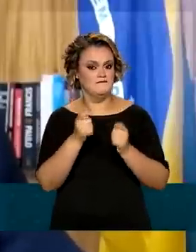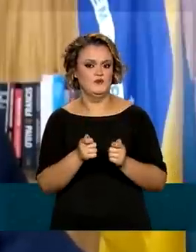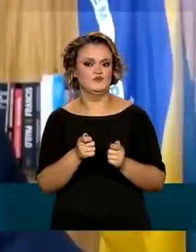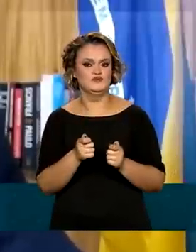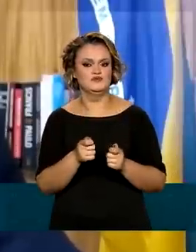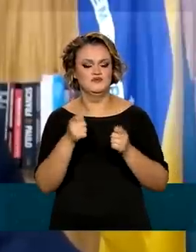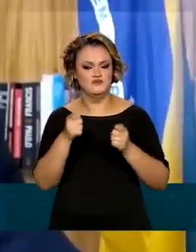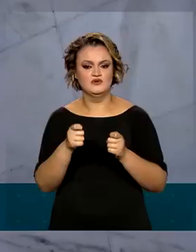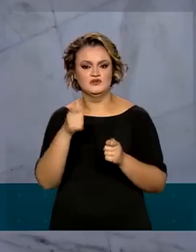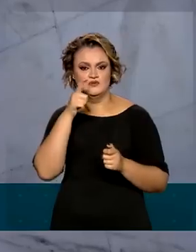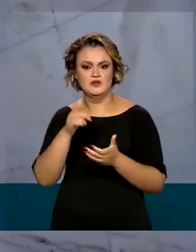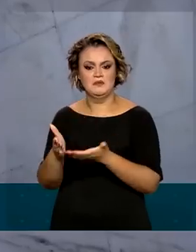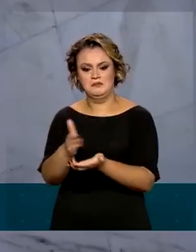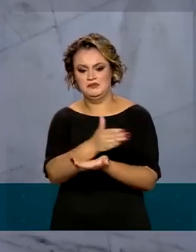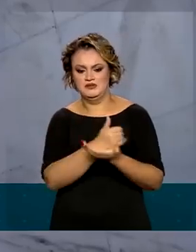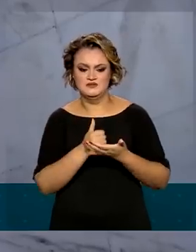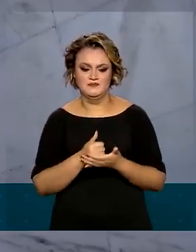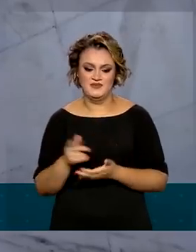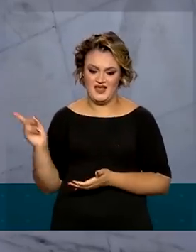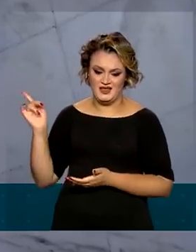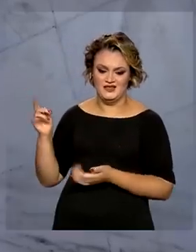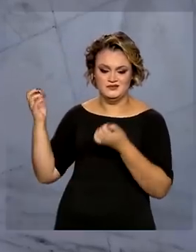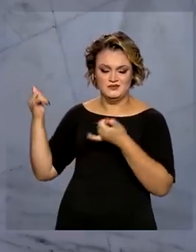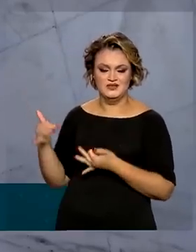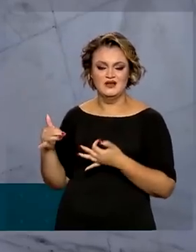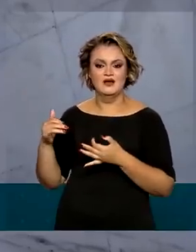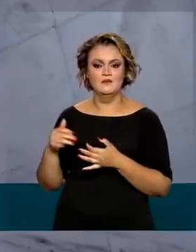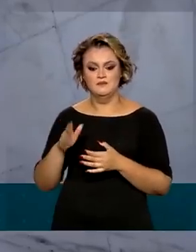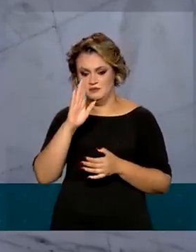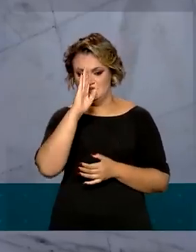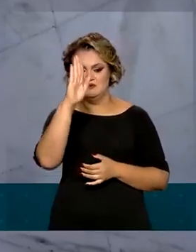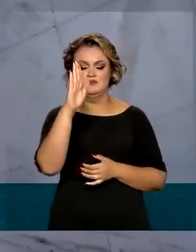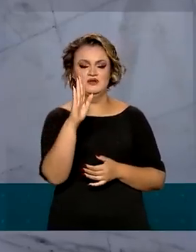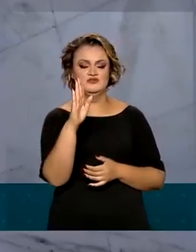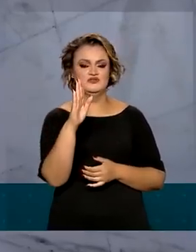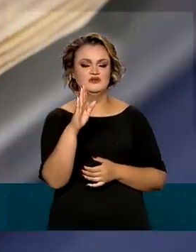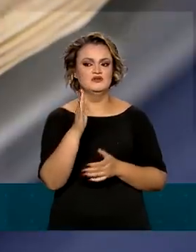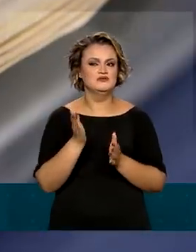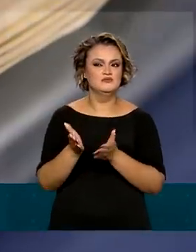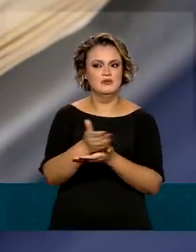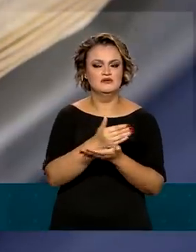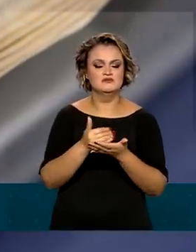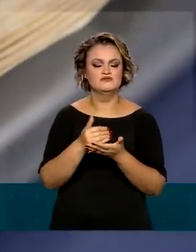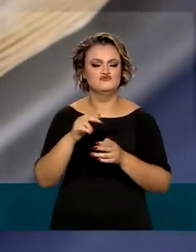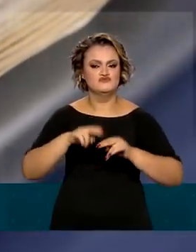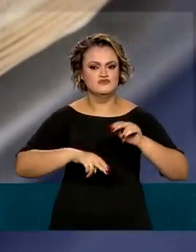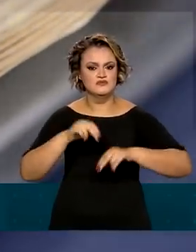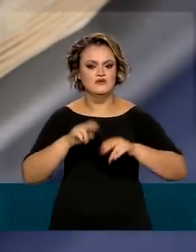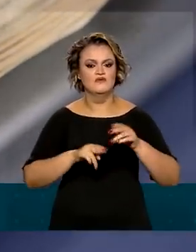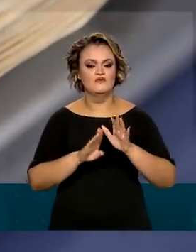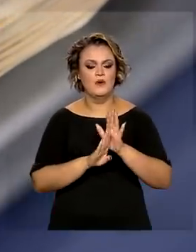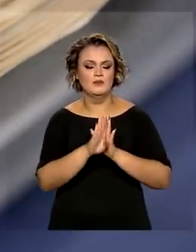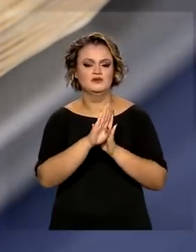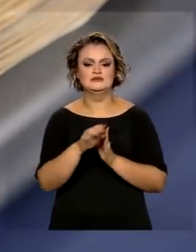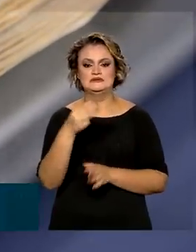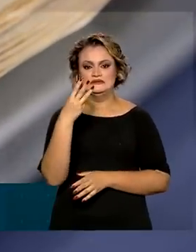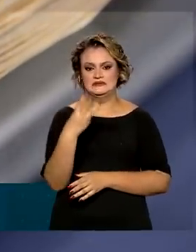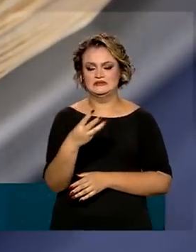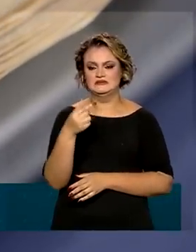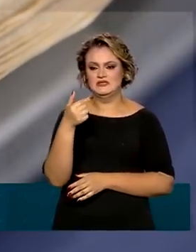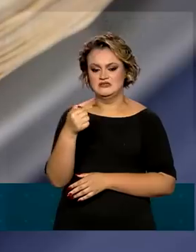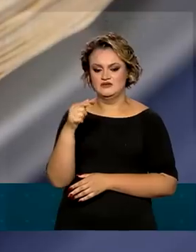a arrecadação. Segundo a Receita Federal, os destaques da arrecadação de junho foram um aumento real de 37